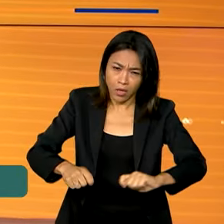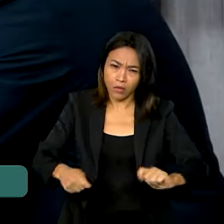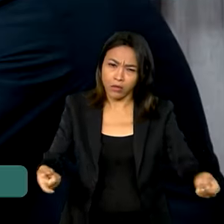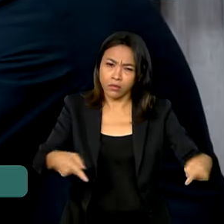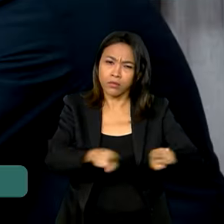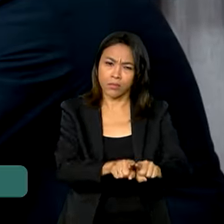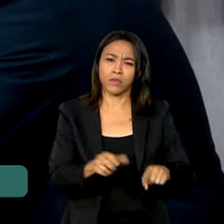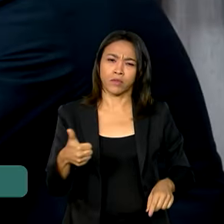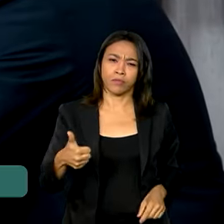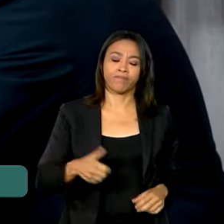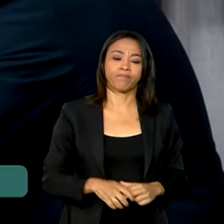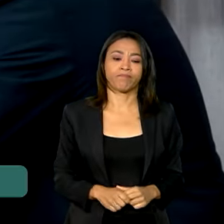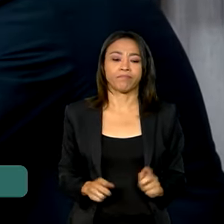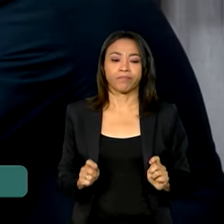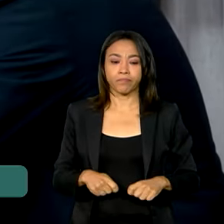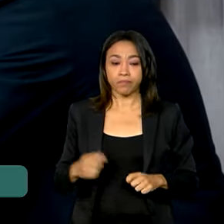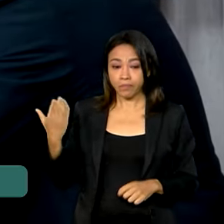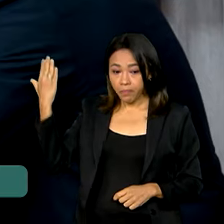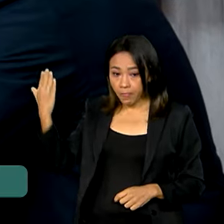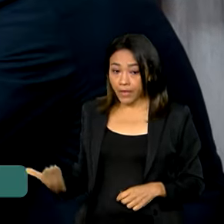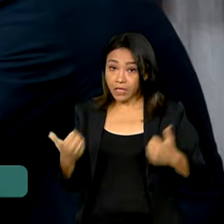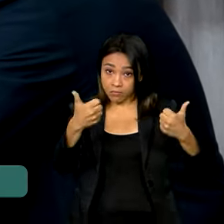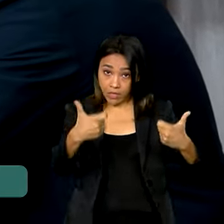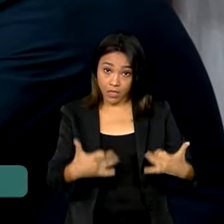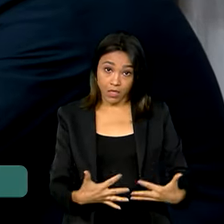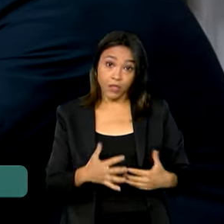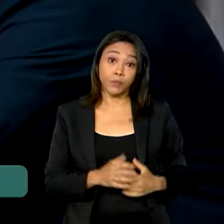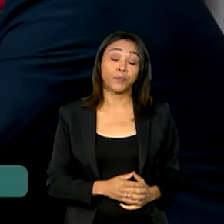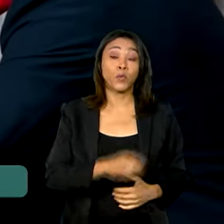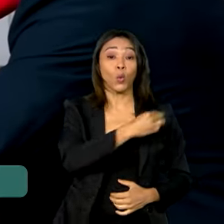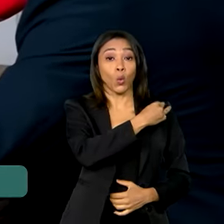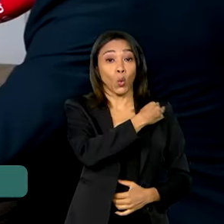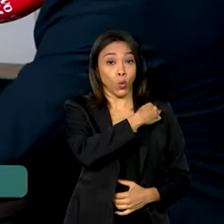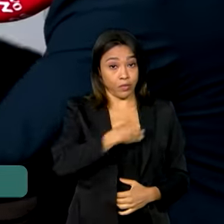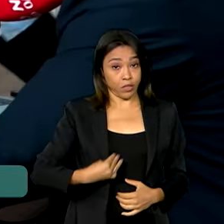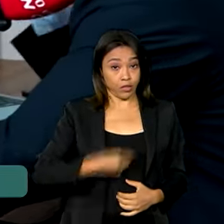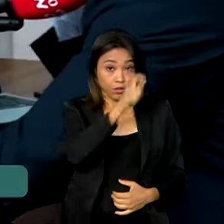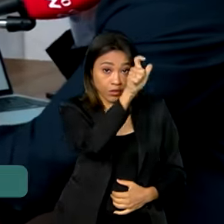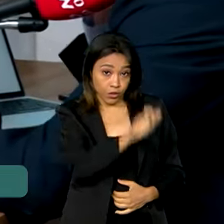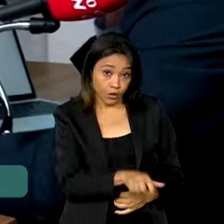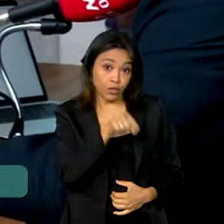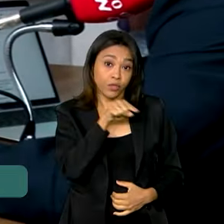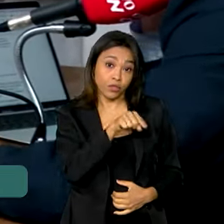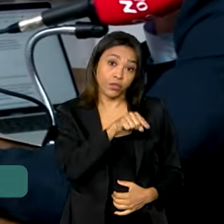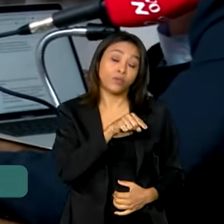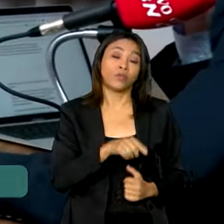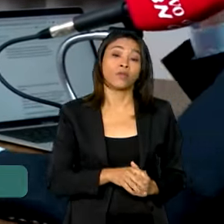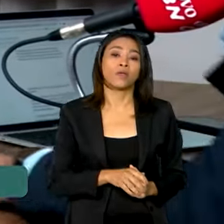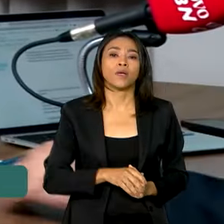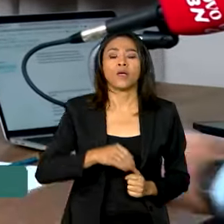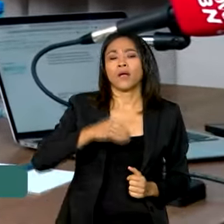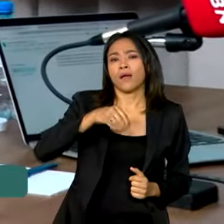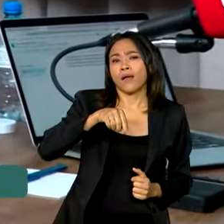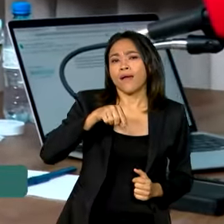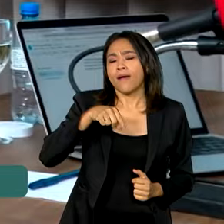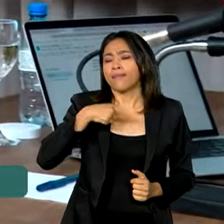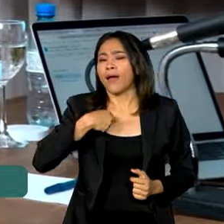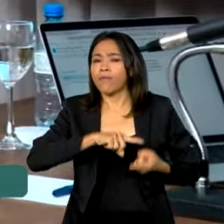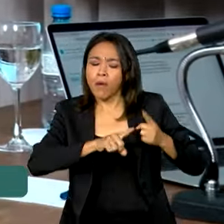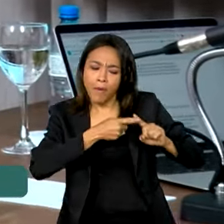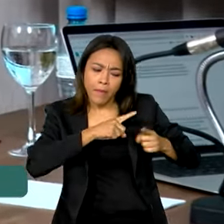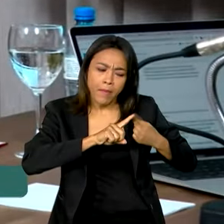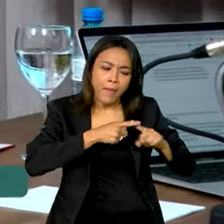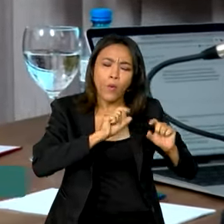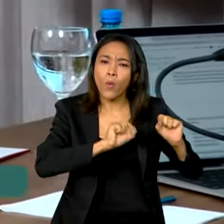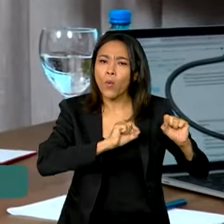O ministro Lewandowski, ele está propondo uma emenda constitucional para redefinir